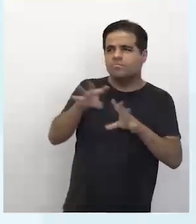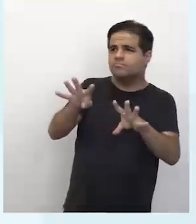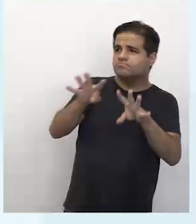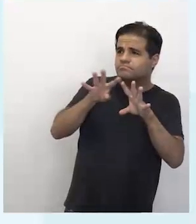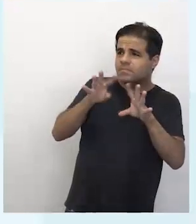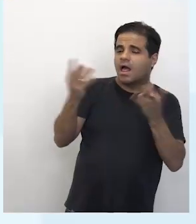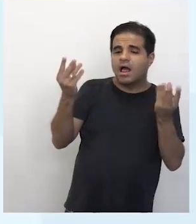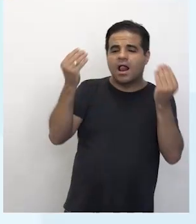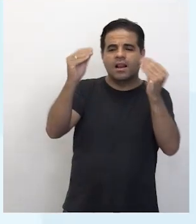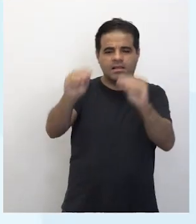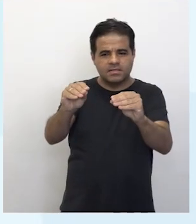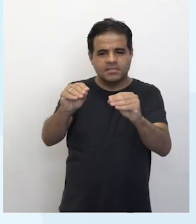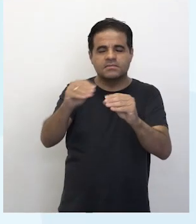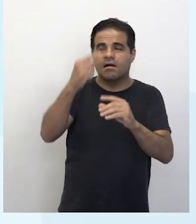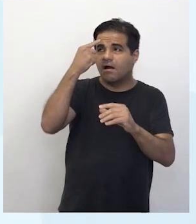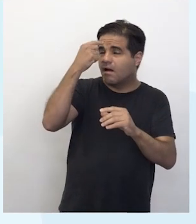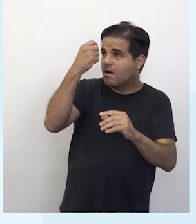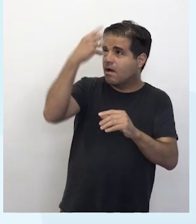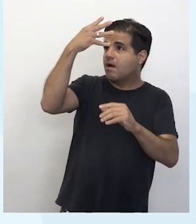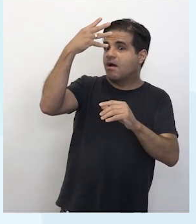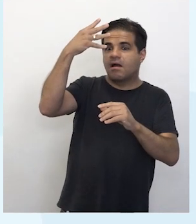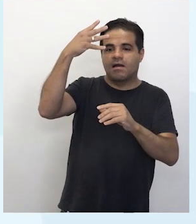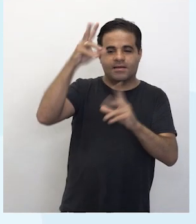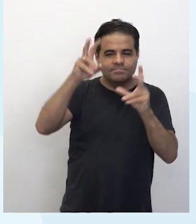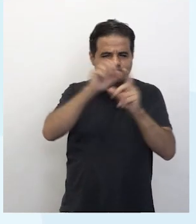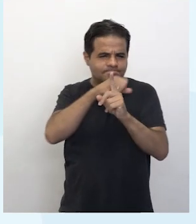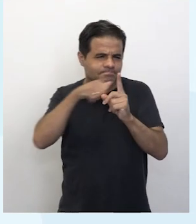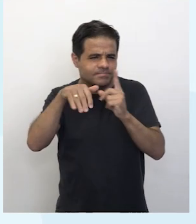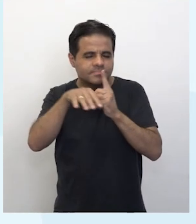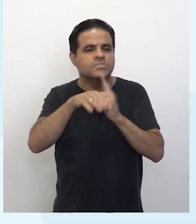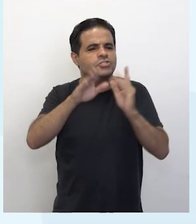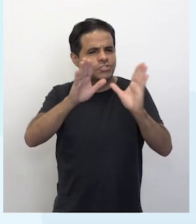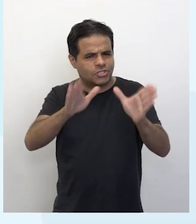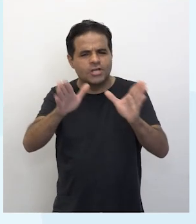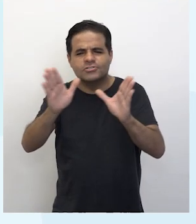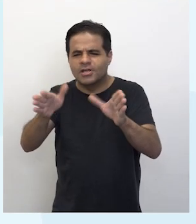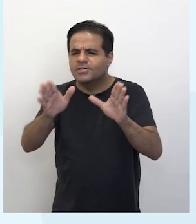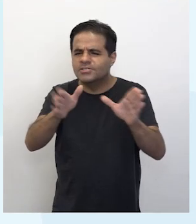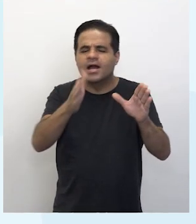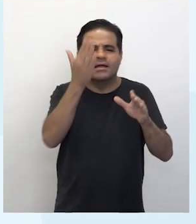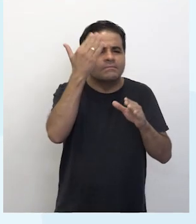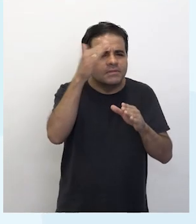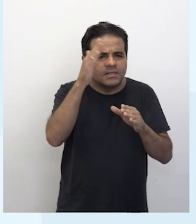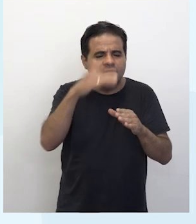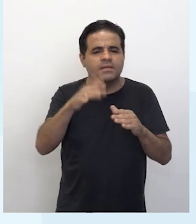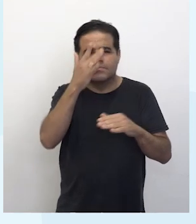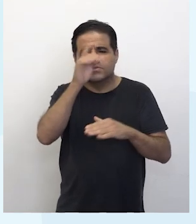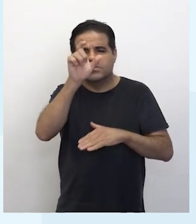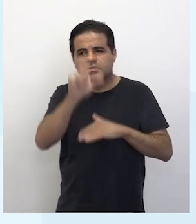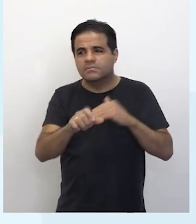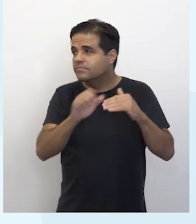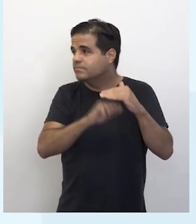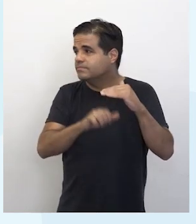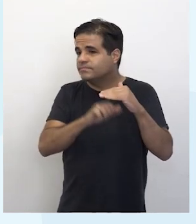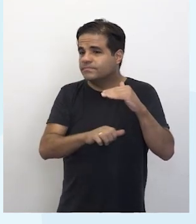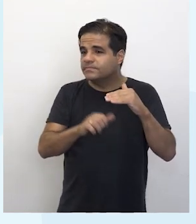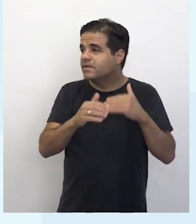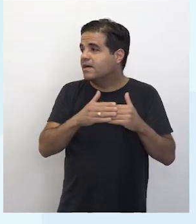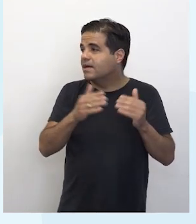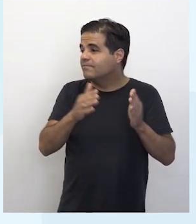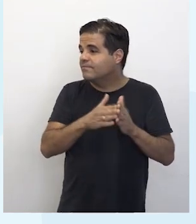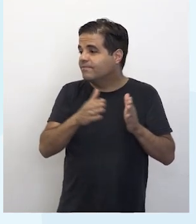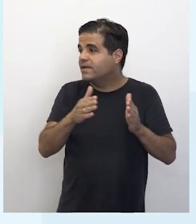lança luzes às nossas questões sociais. Então, já entendemos que o estrangeiro é aquele que vem de fora e não vai embora.